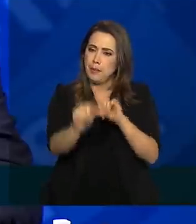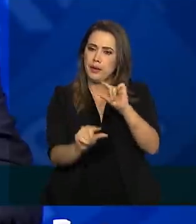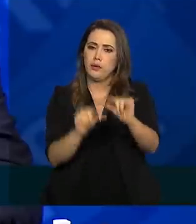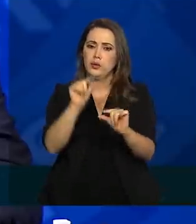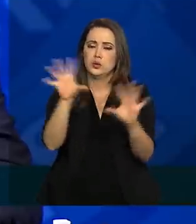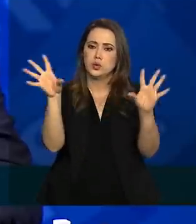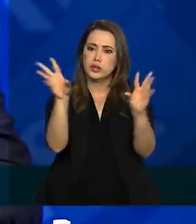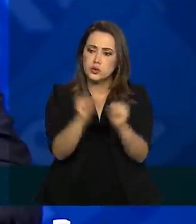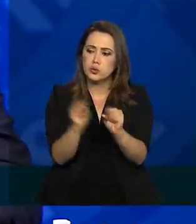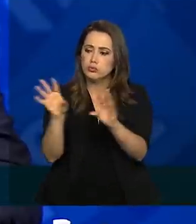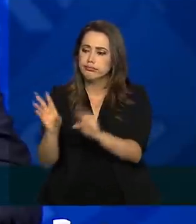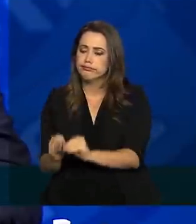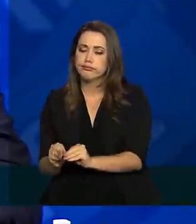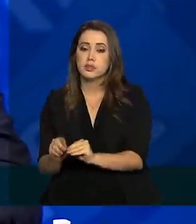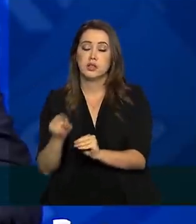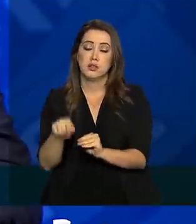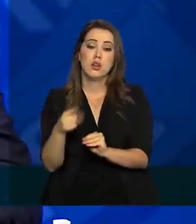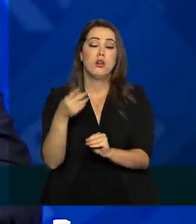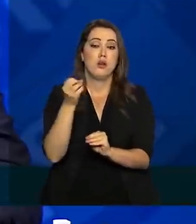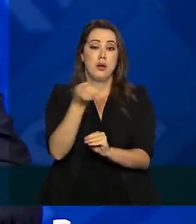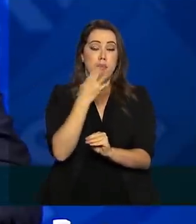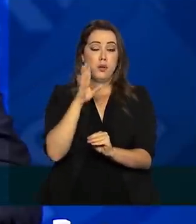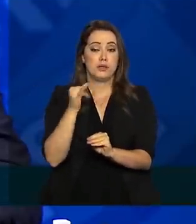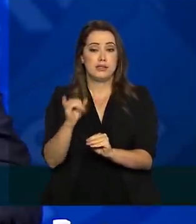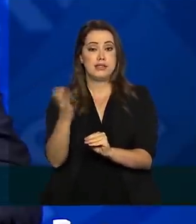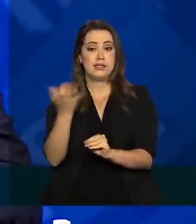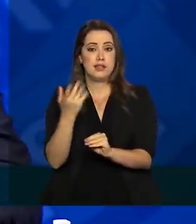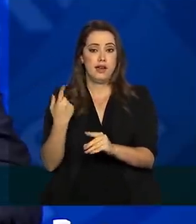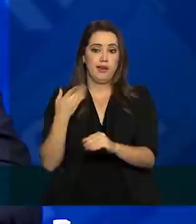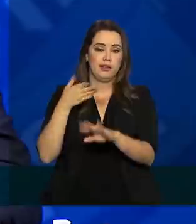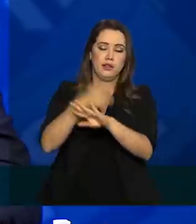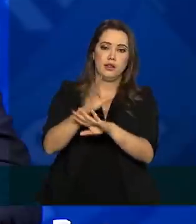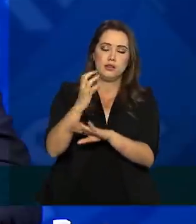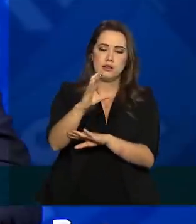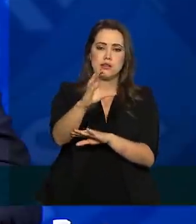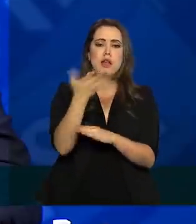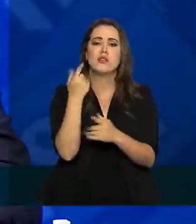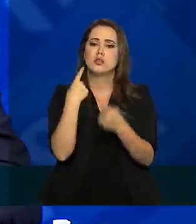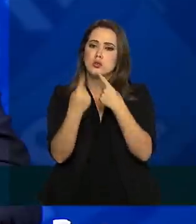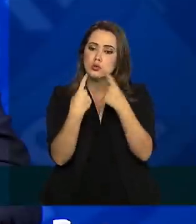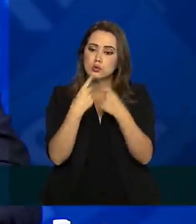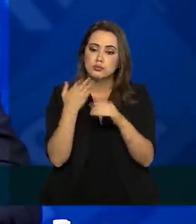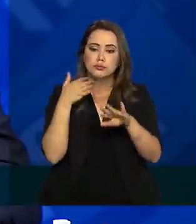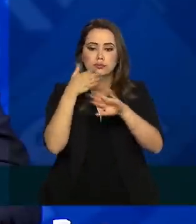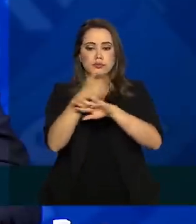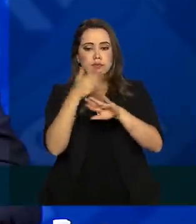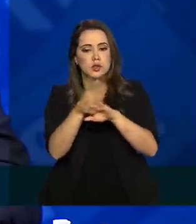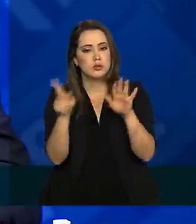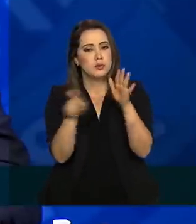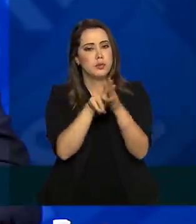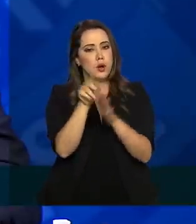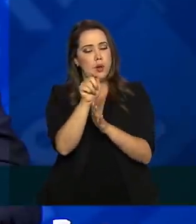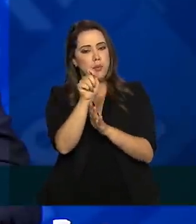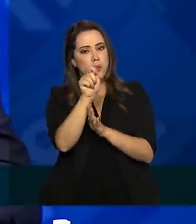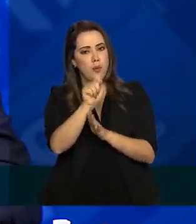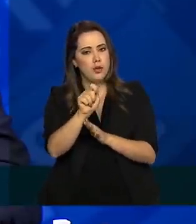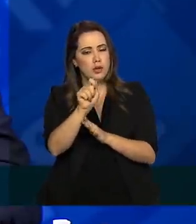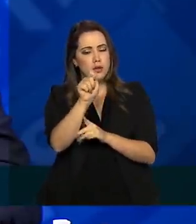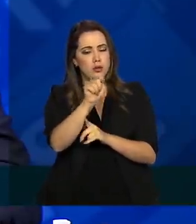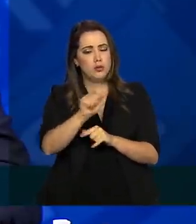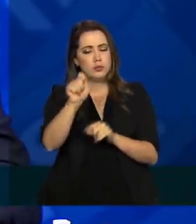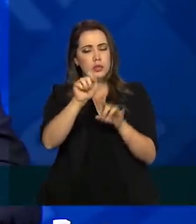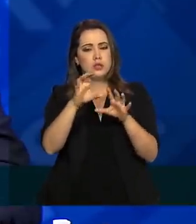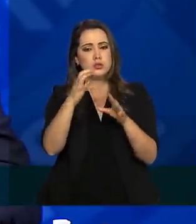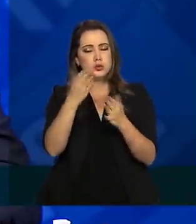resumos. O ideal para quem deseja ingressar no debate científico é que acesse os próprios artigos científicos,